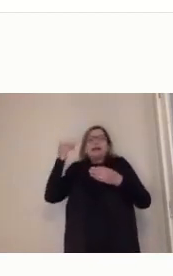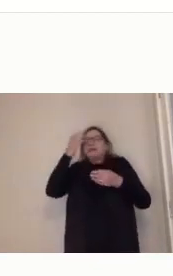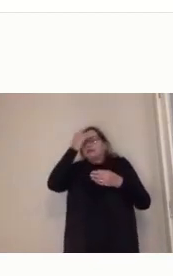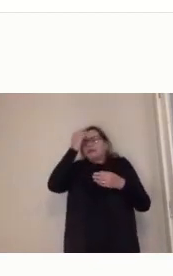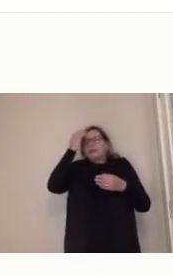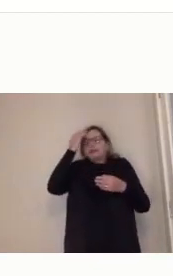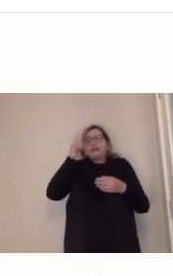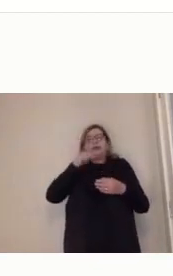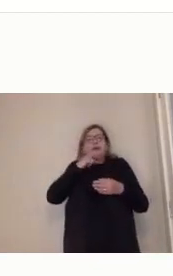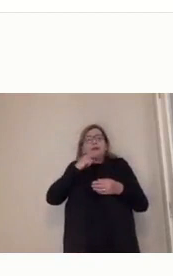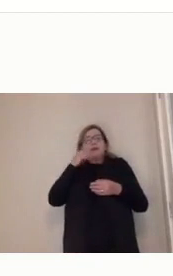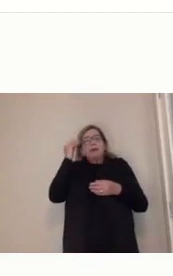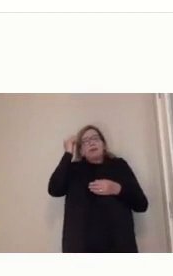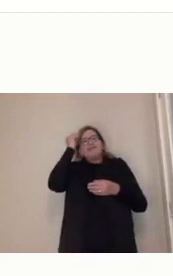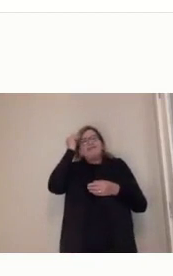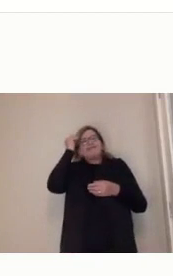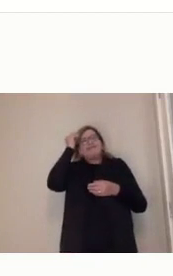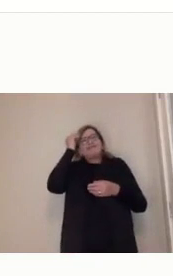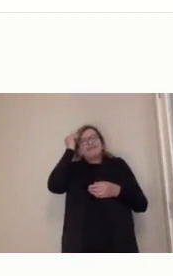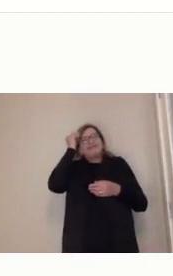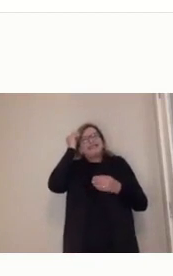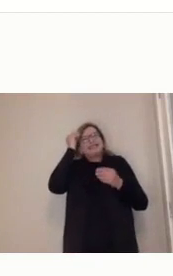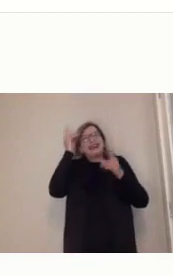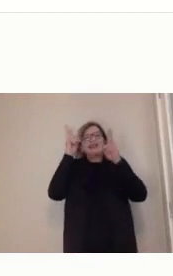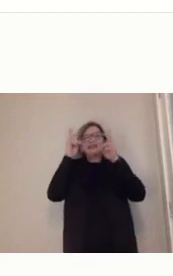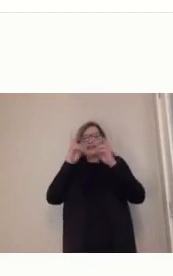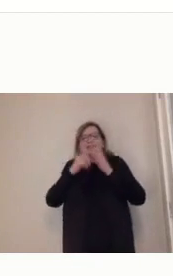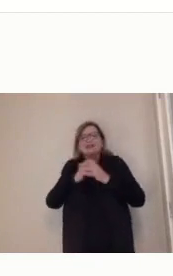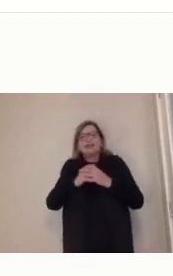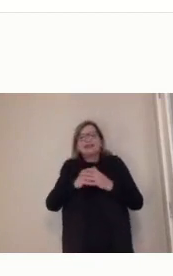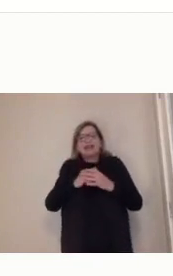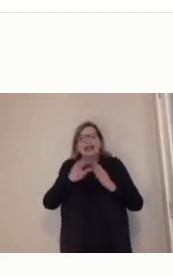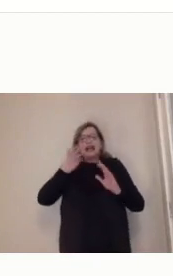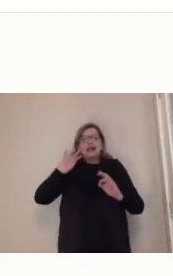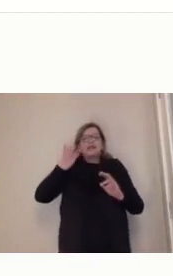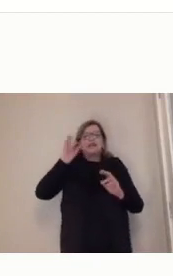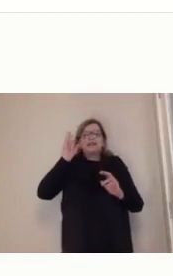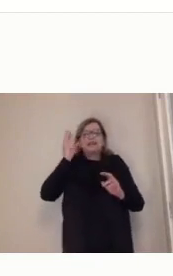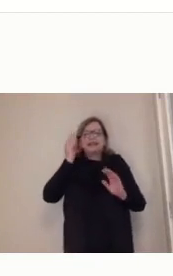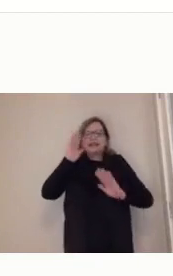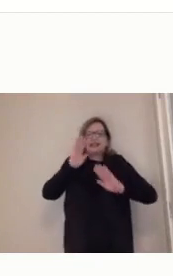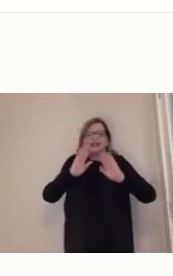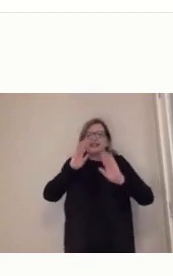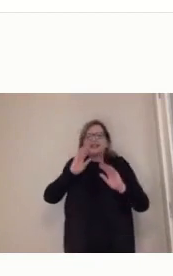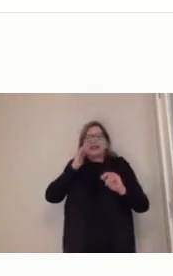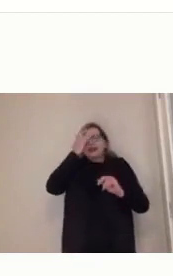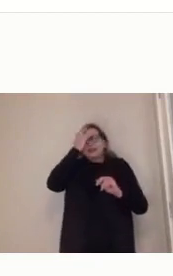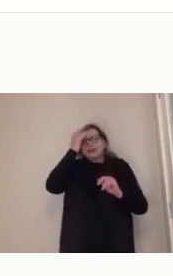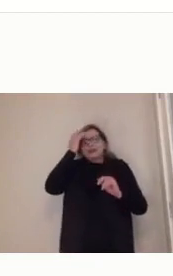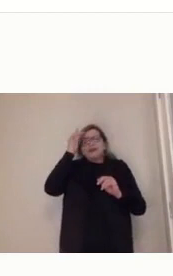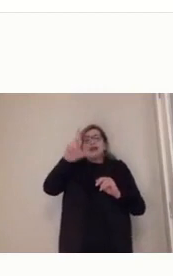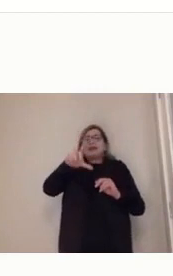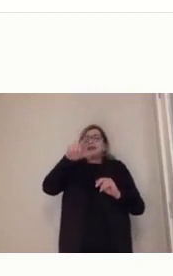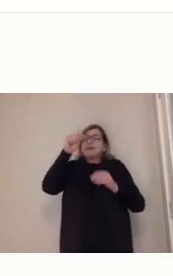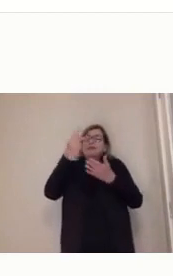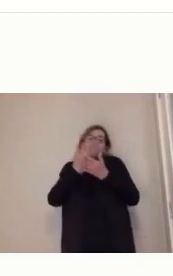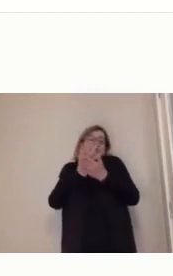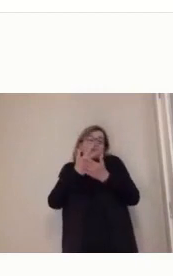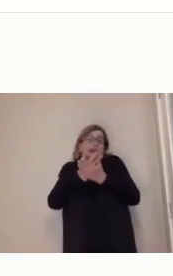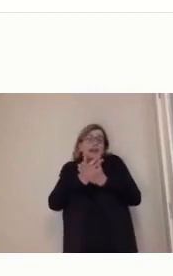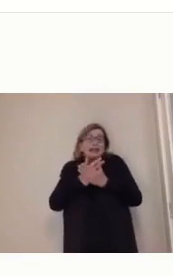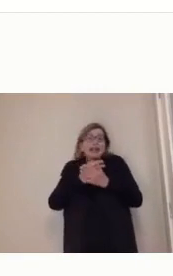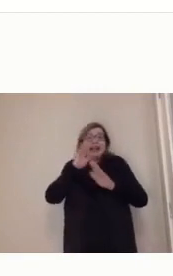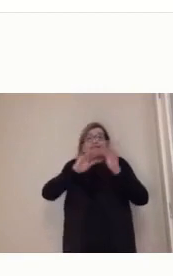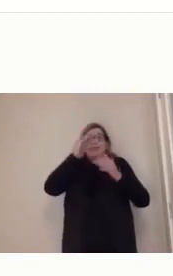equivocadas, a acreditar em falsos pronunciamentos, a acreditar em verdades que não existem,